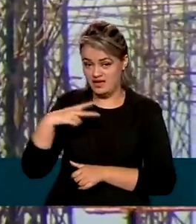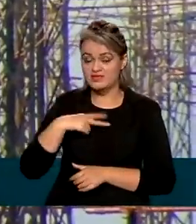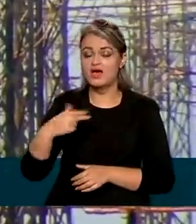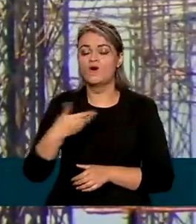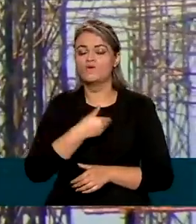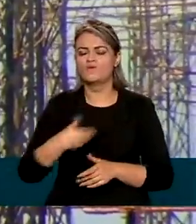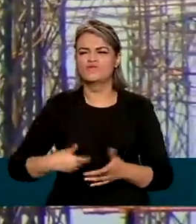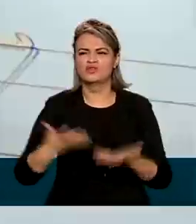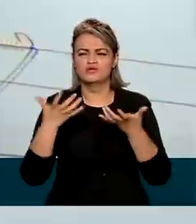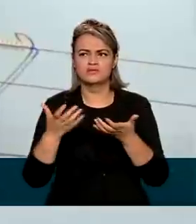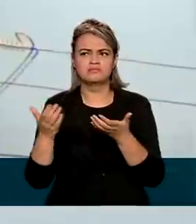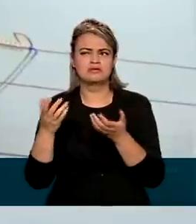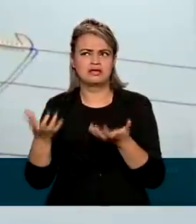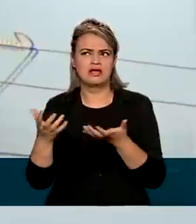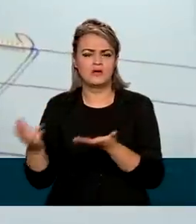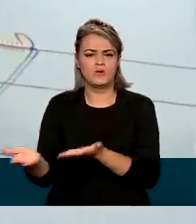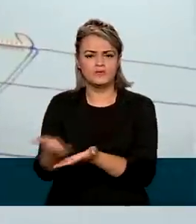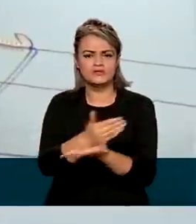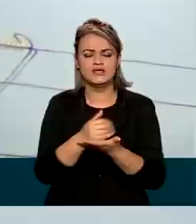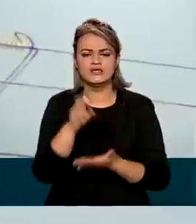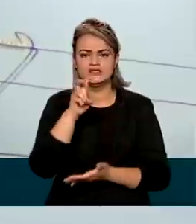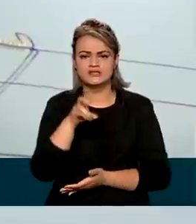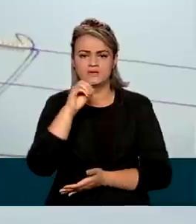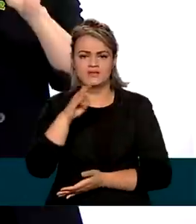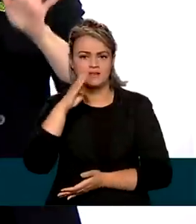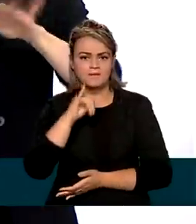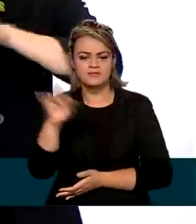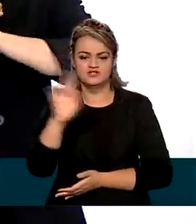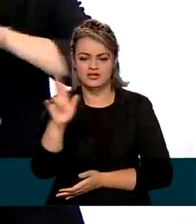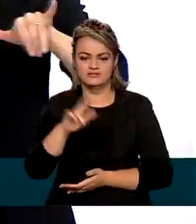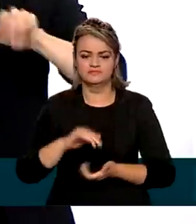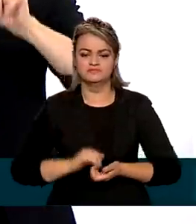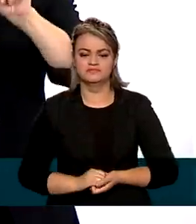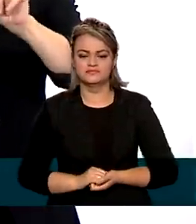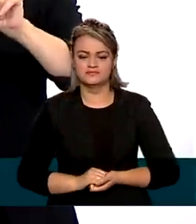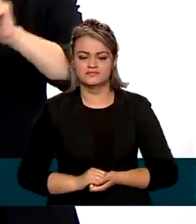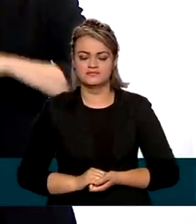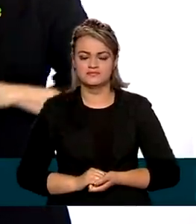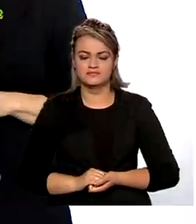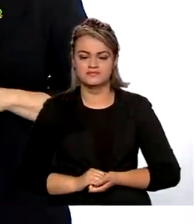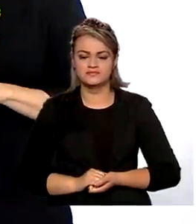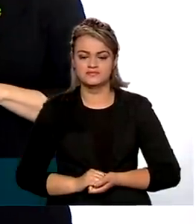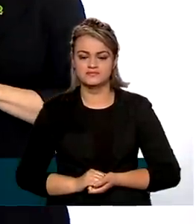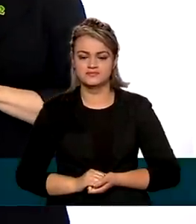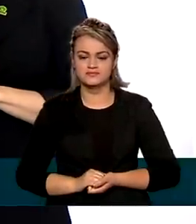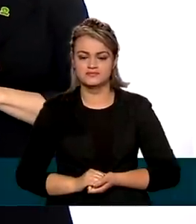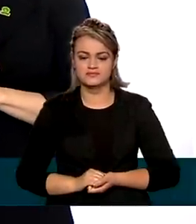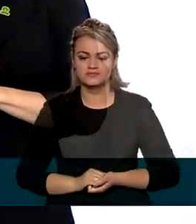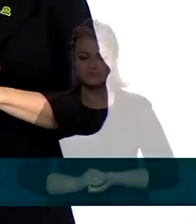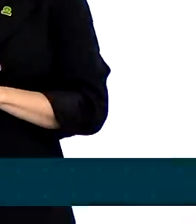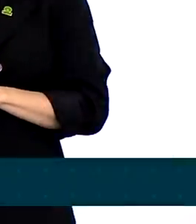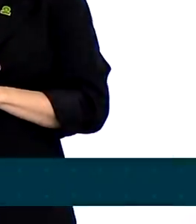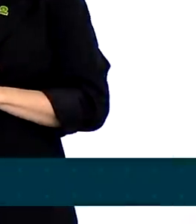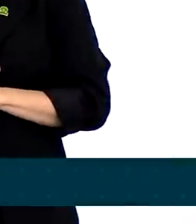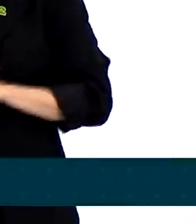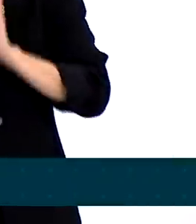espera arrecadar mais de 50 bilhões de reais. A capitalização da Eletrobras faz parte de um processo